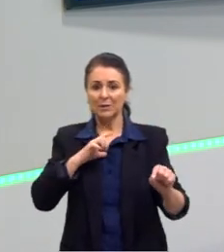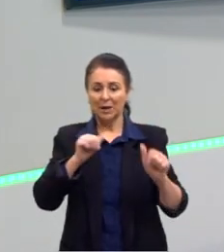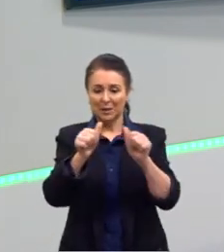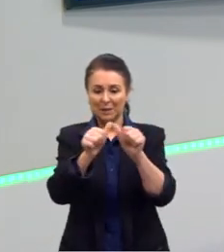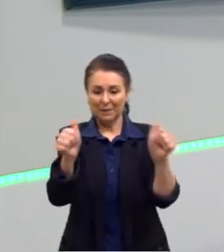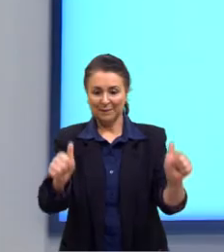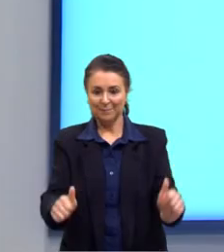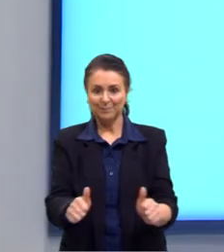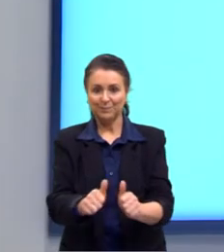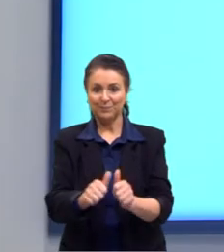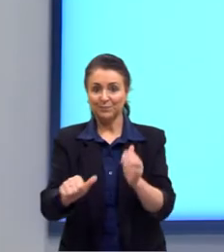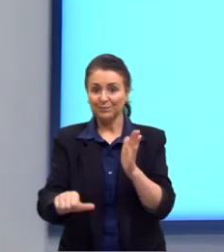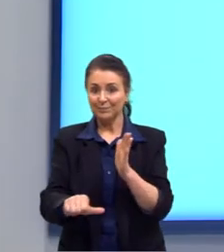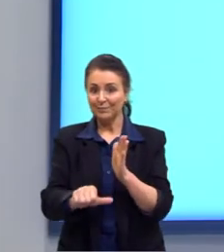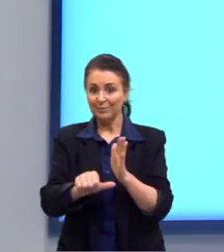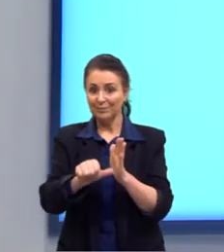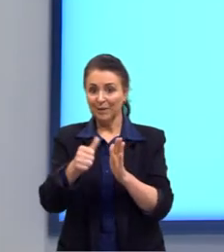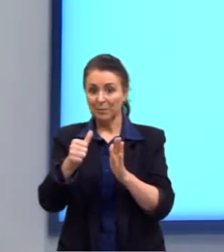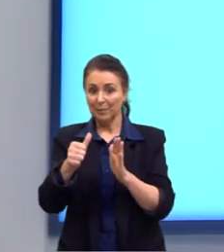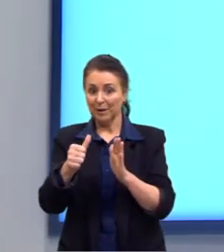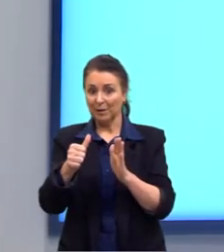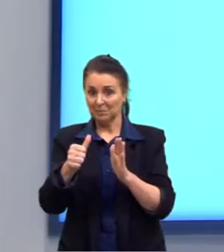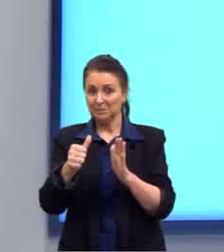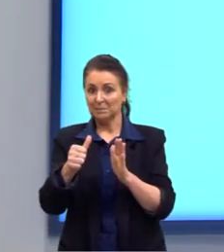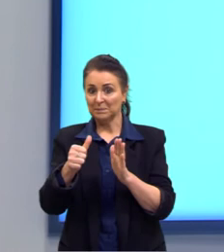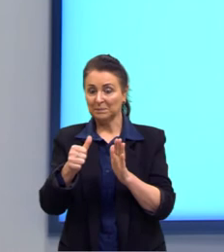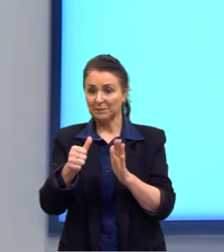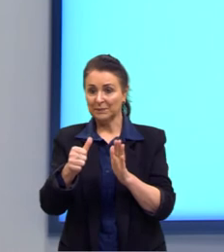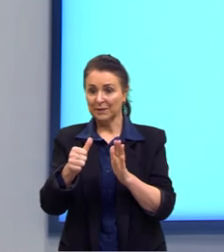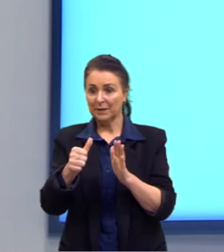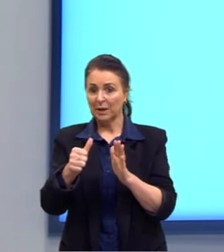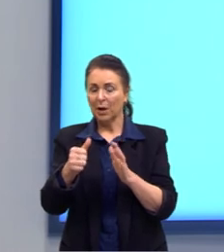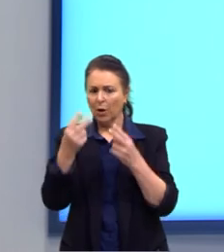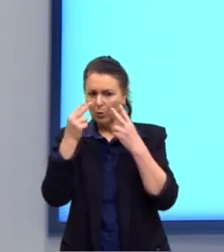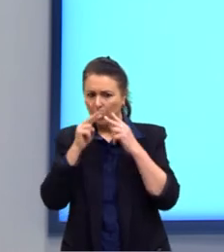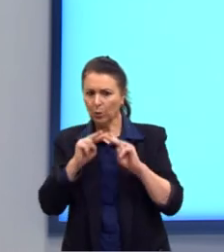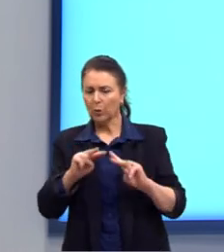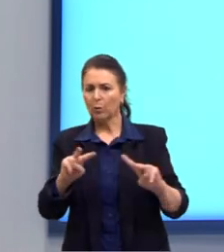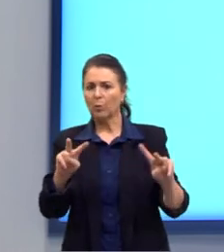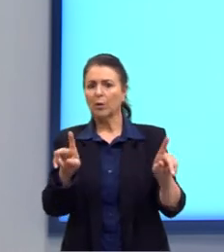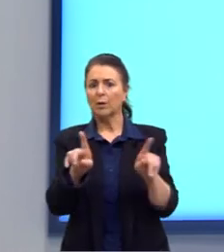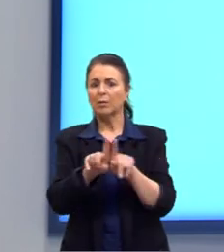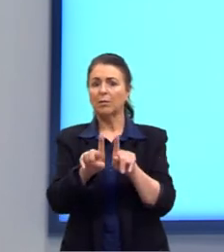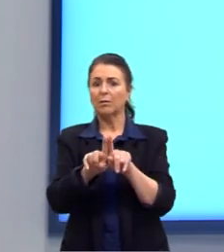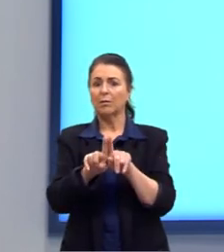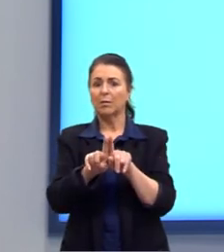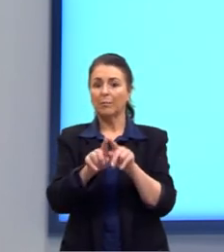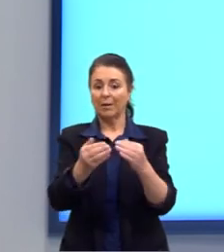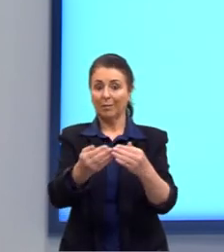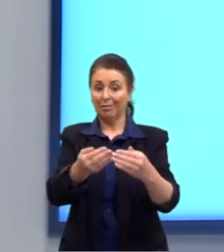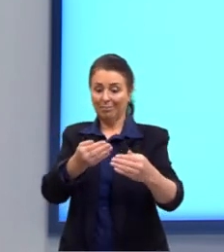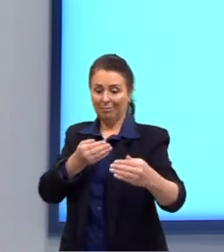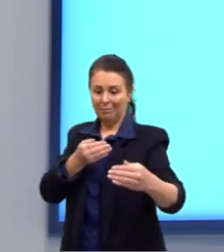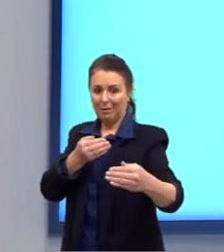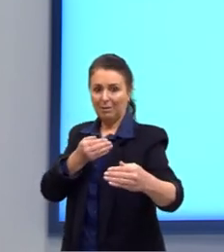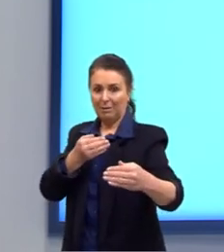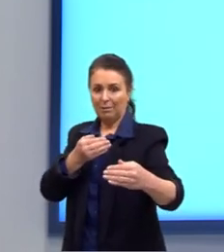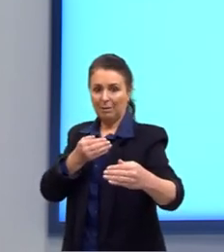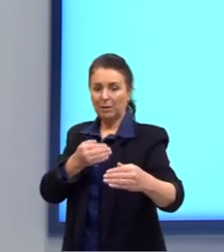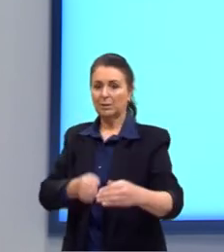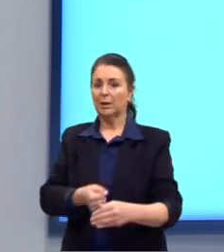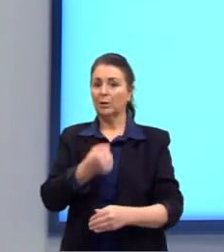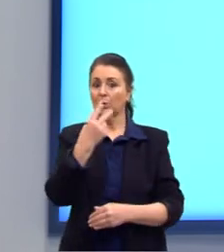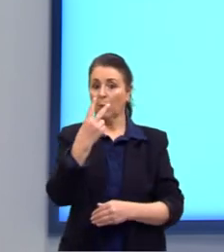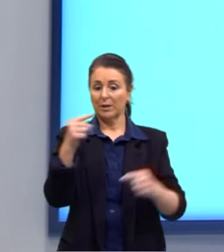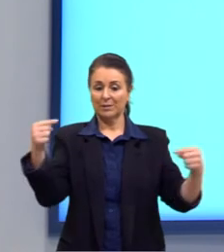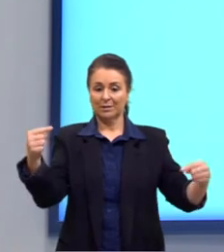Então, essa primeira imagem que nós já destacamos, só que essa vista eu também tenho ela lá atrás. Então, eu já tenho dois